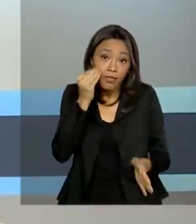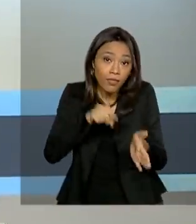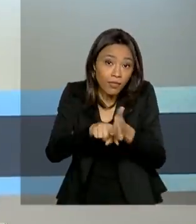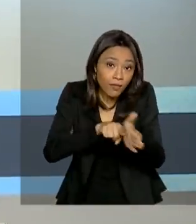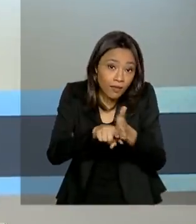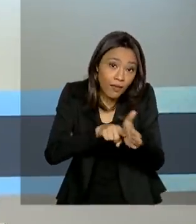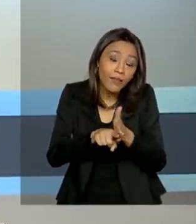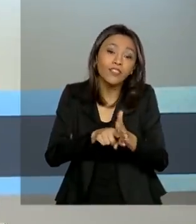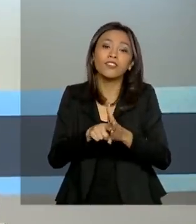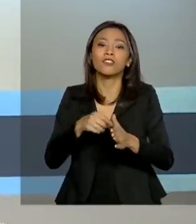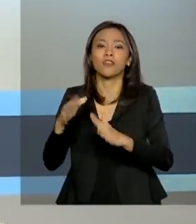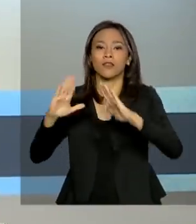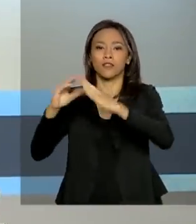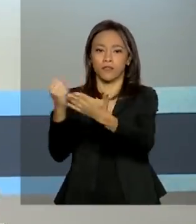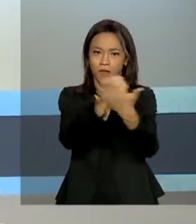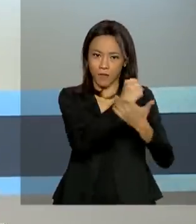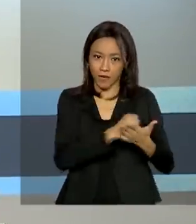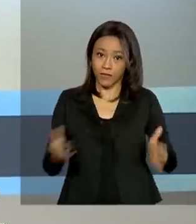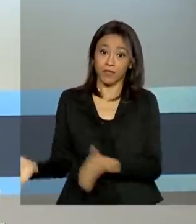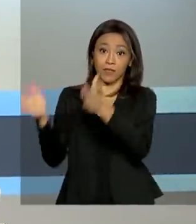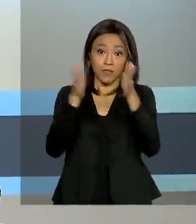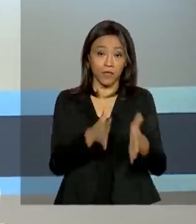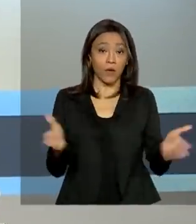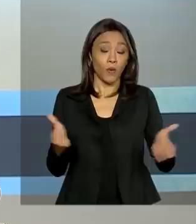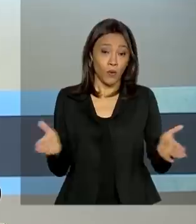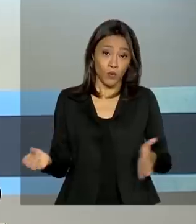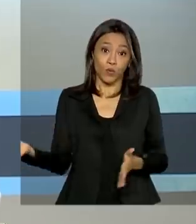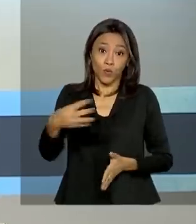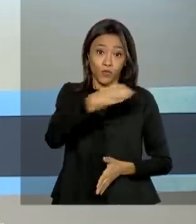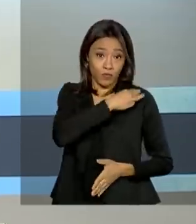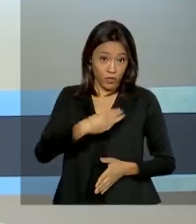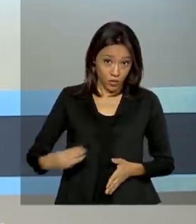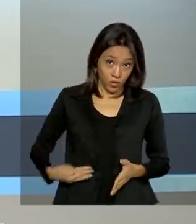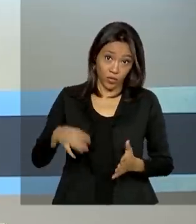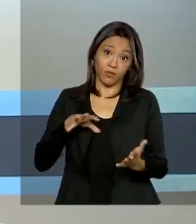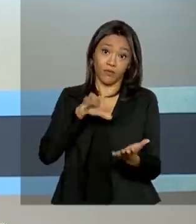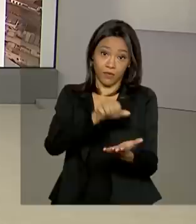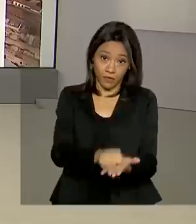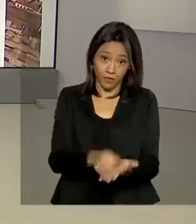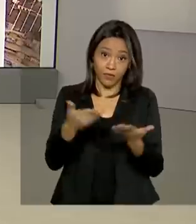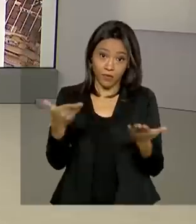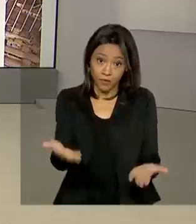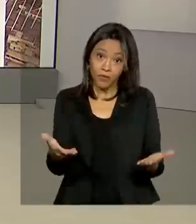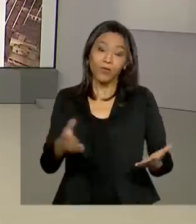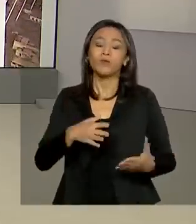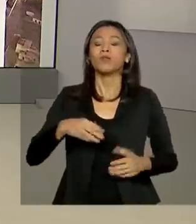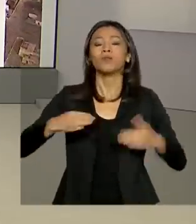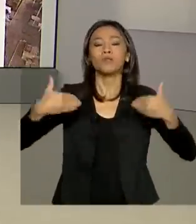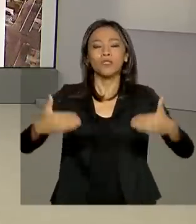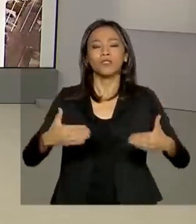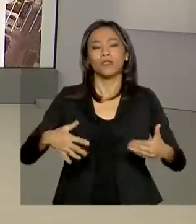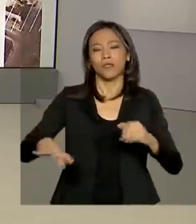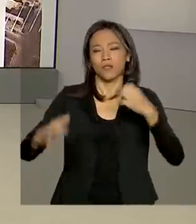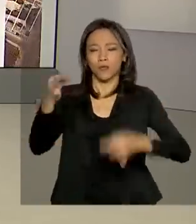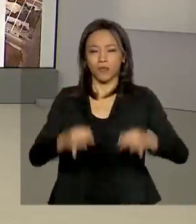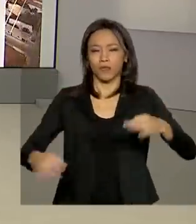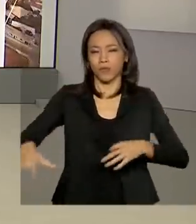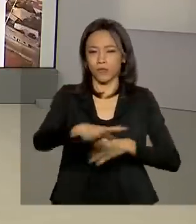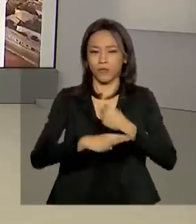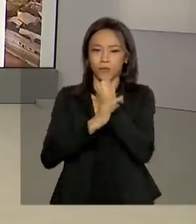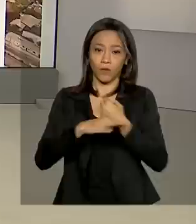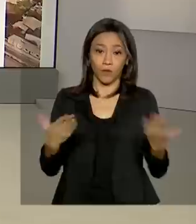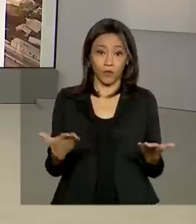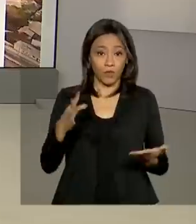também, André Mendonça toma posse hoje no Ministério da Justiça e Segurança Pública. Hoje é quarta-feira, 29 de